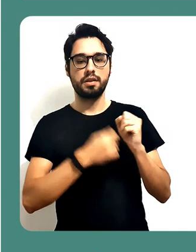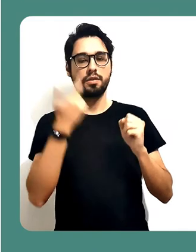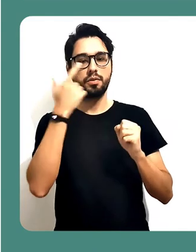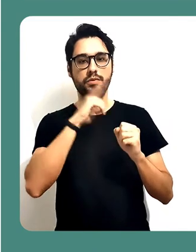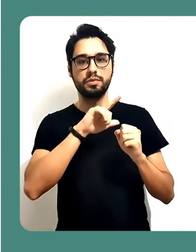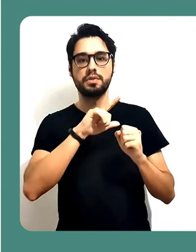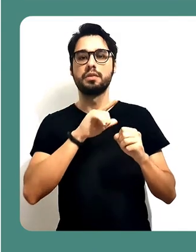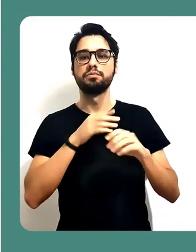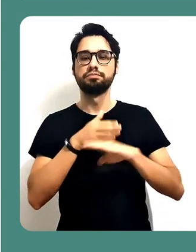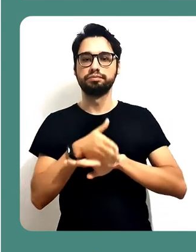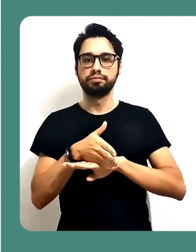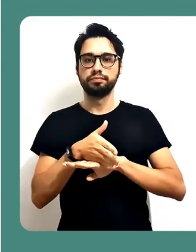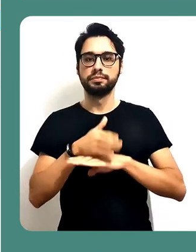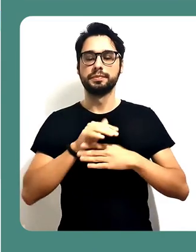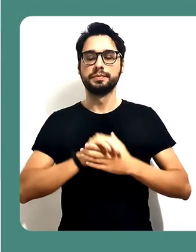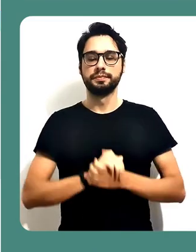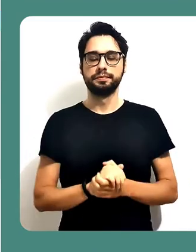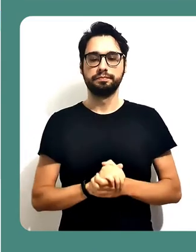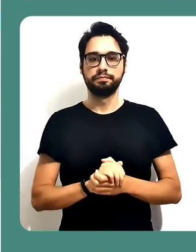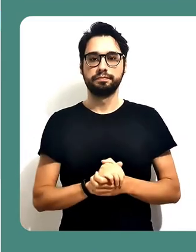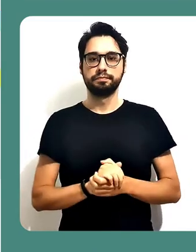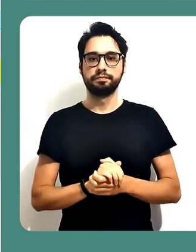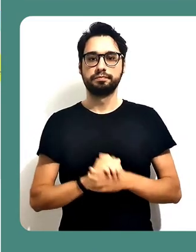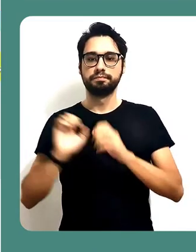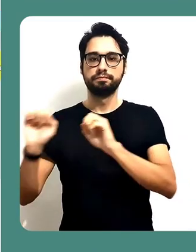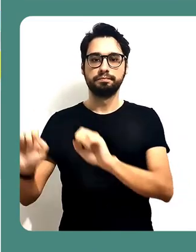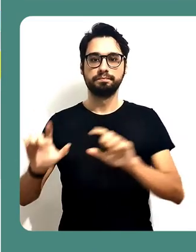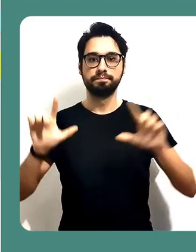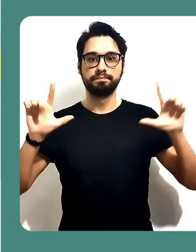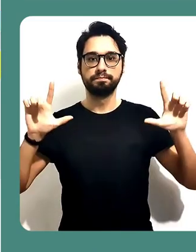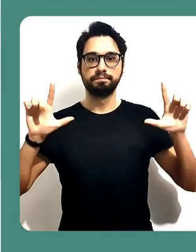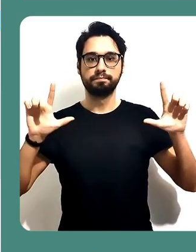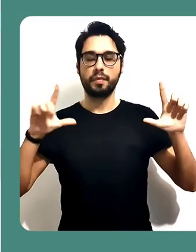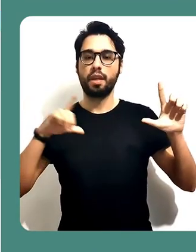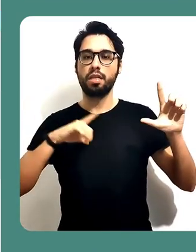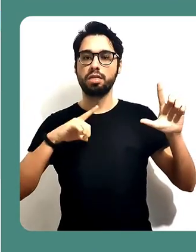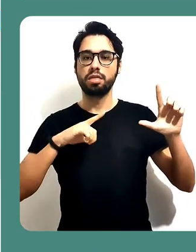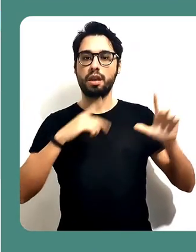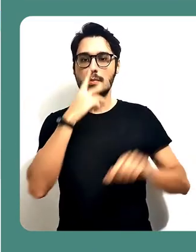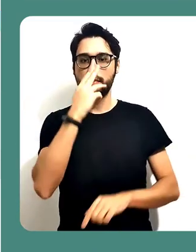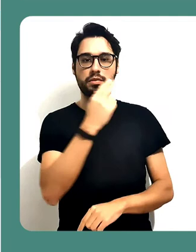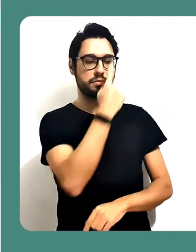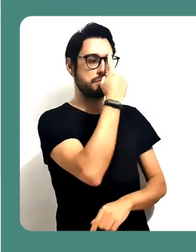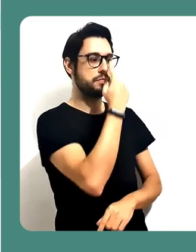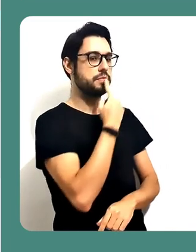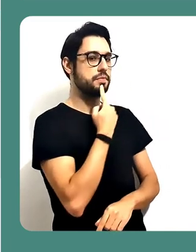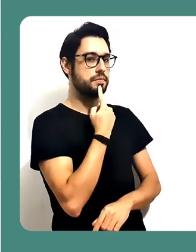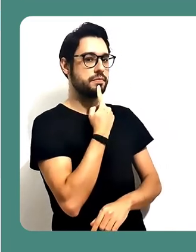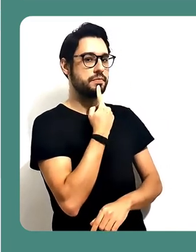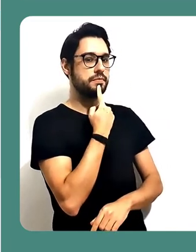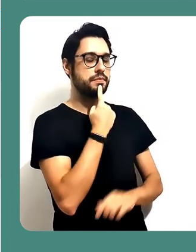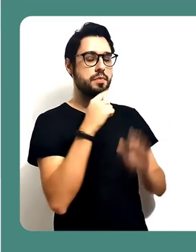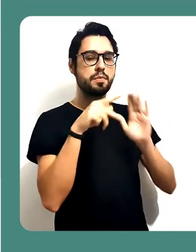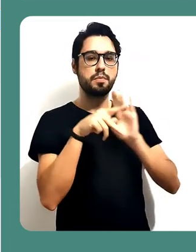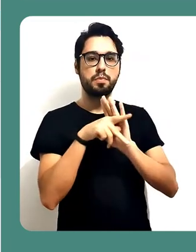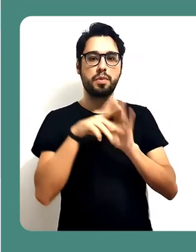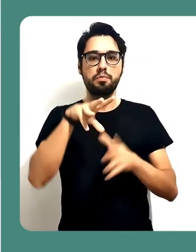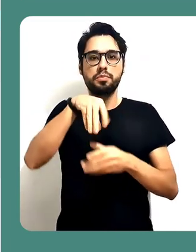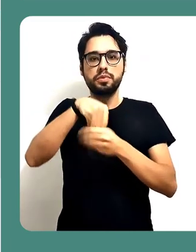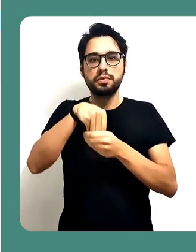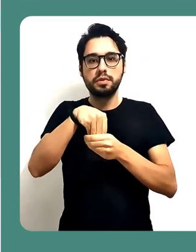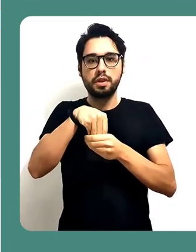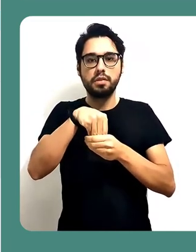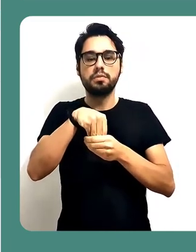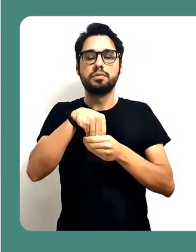faça o login. O que você vai ver inicialmente é uma página de perfil no